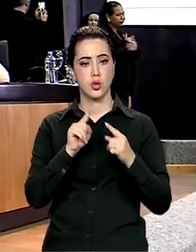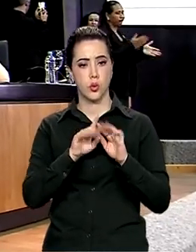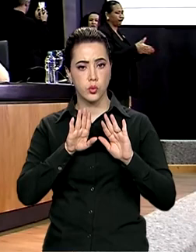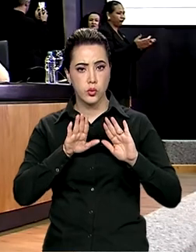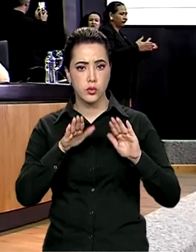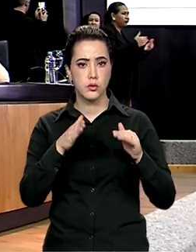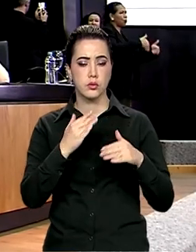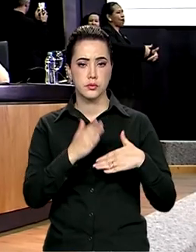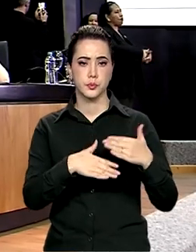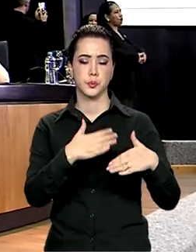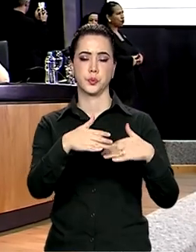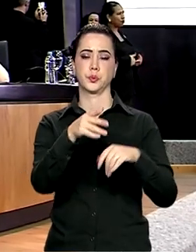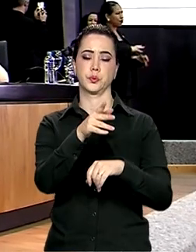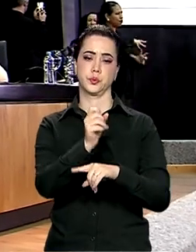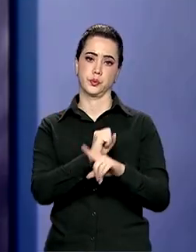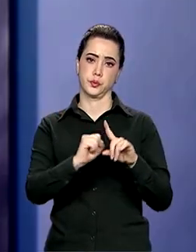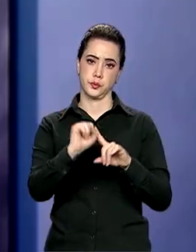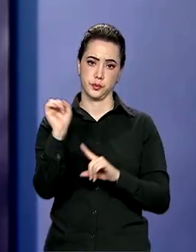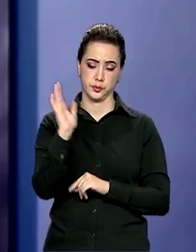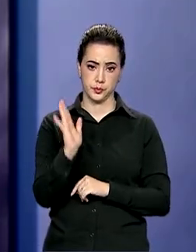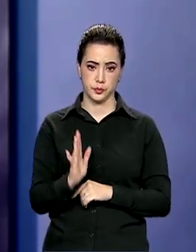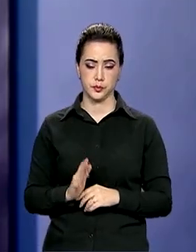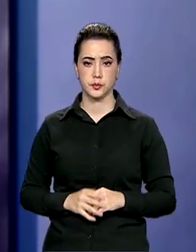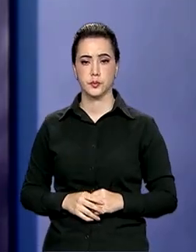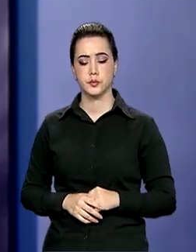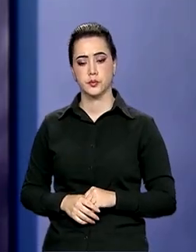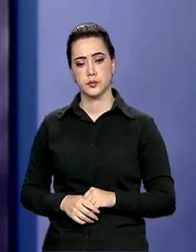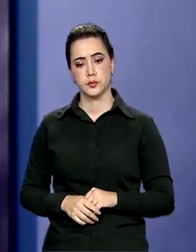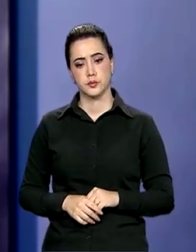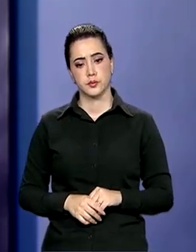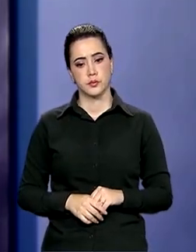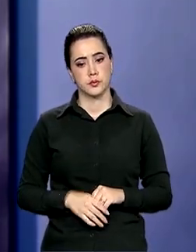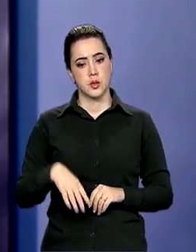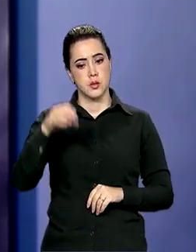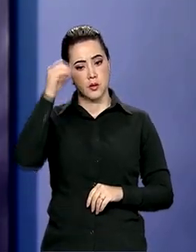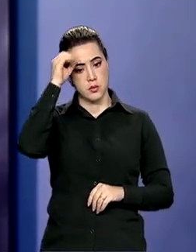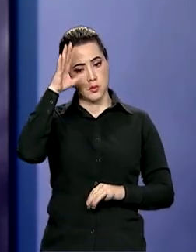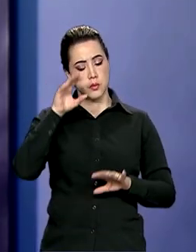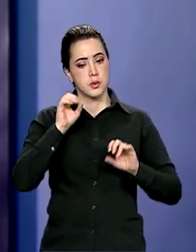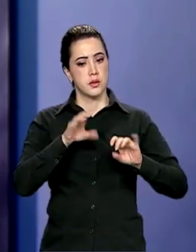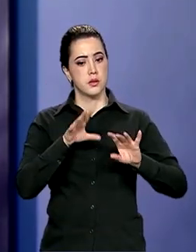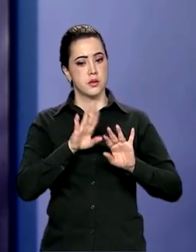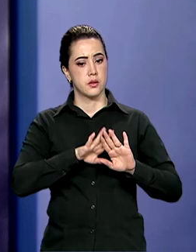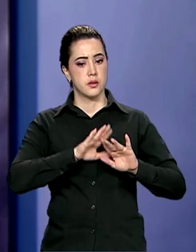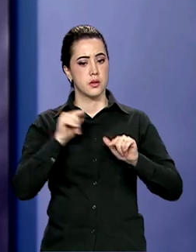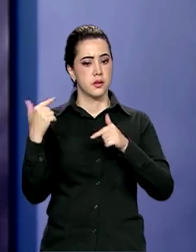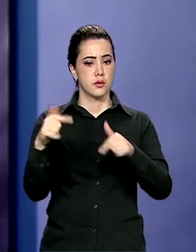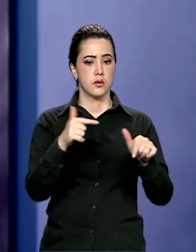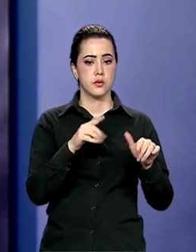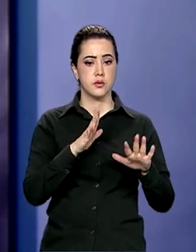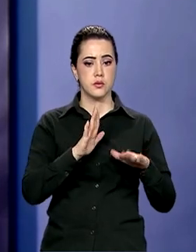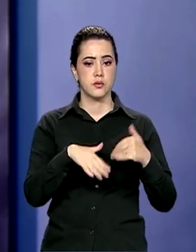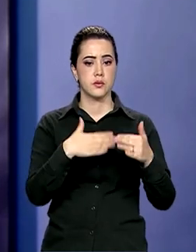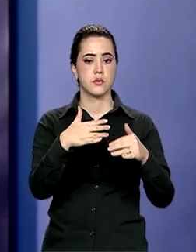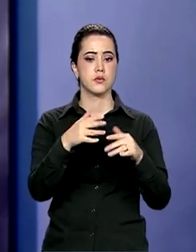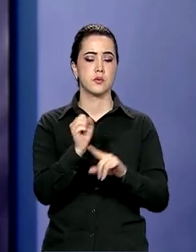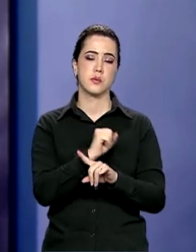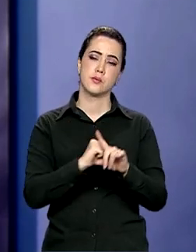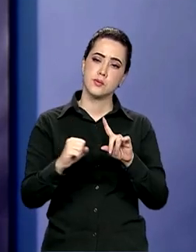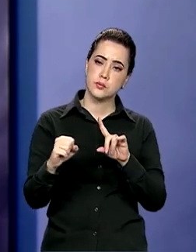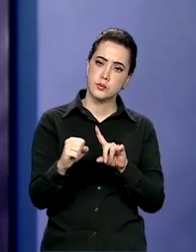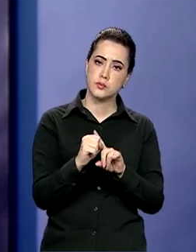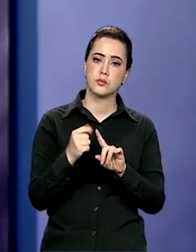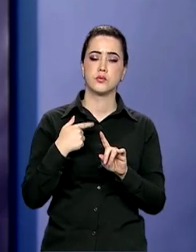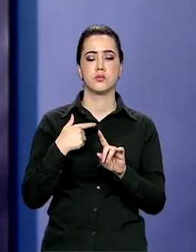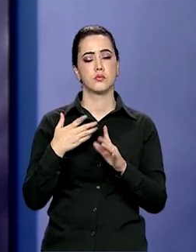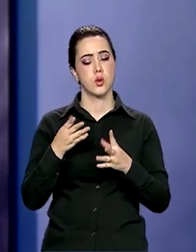avanço social do país. Conhecimento, ensino e as ações voltadas para os avanços sociais me